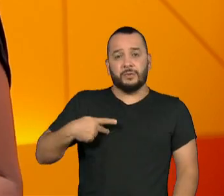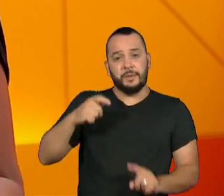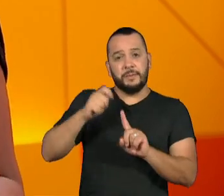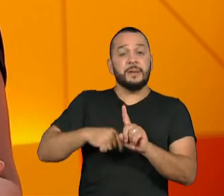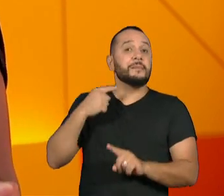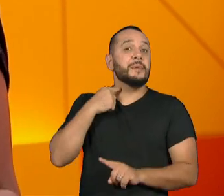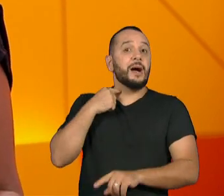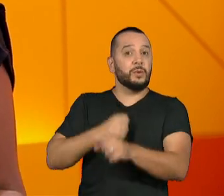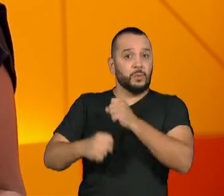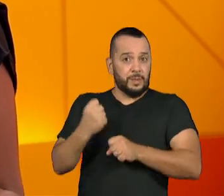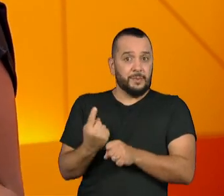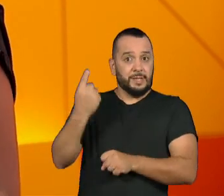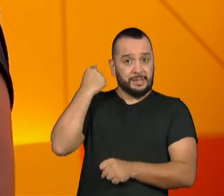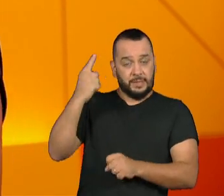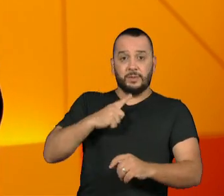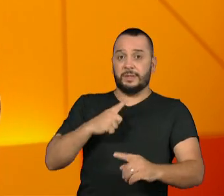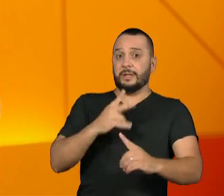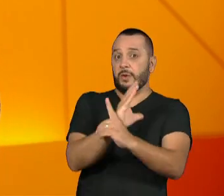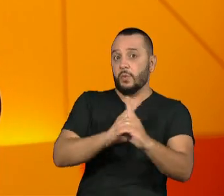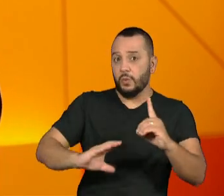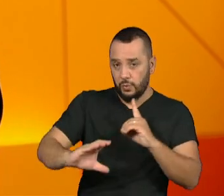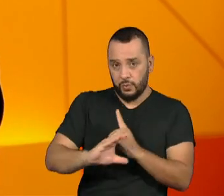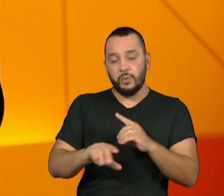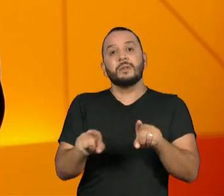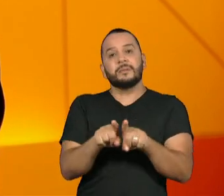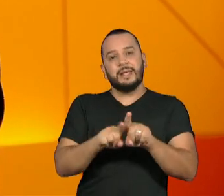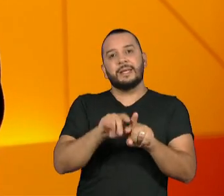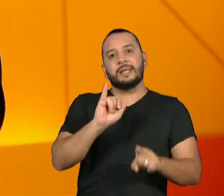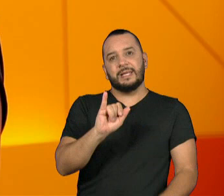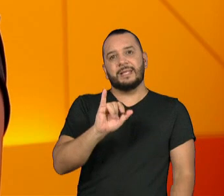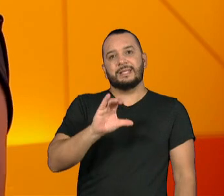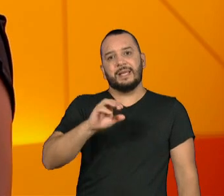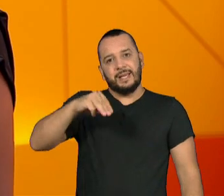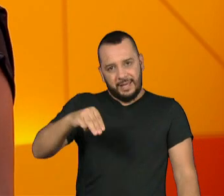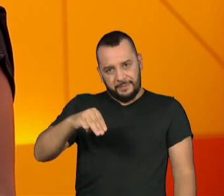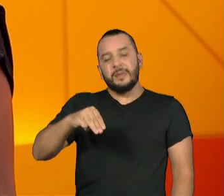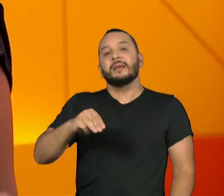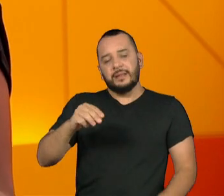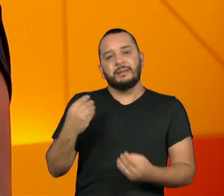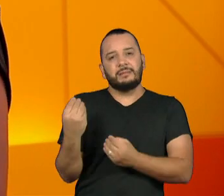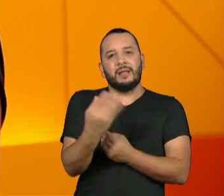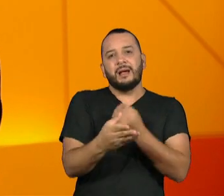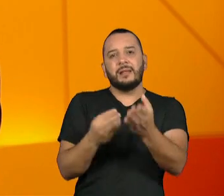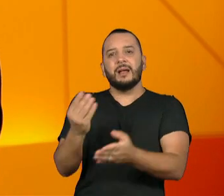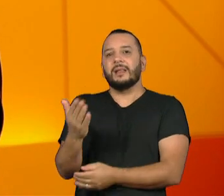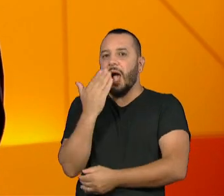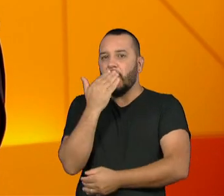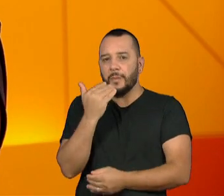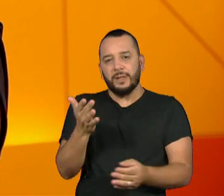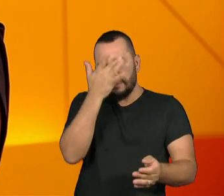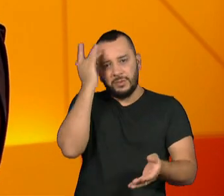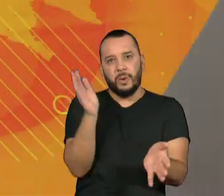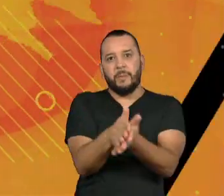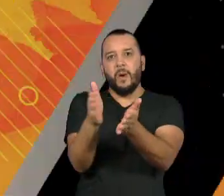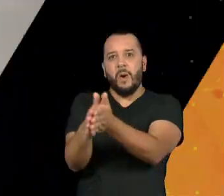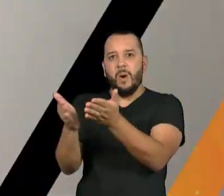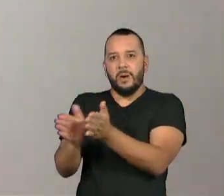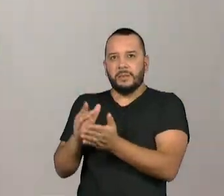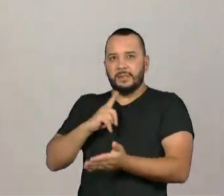celebração dos cultos, a ICM Céforas oferece refeições a pessoas em situação de vulnerabilidade.